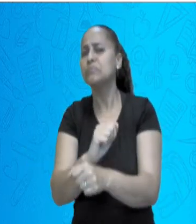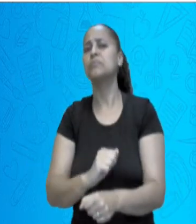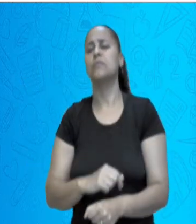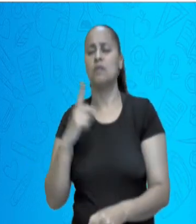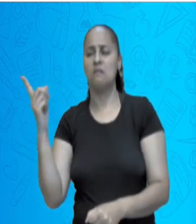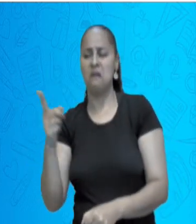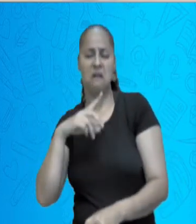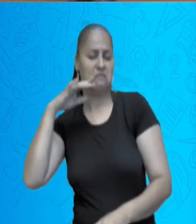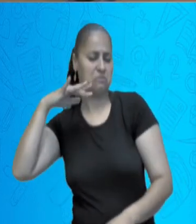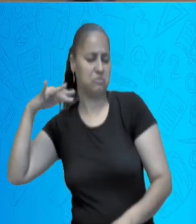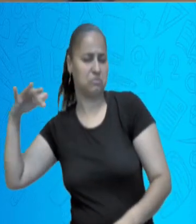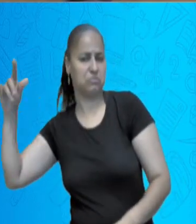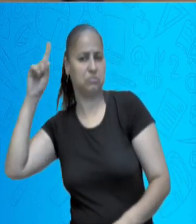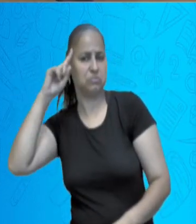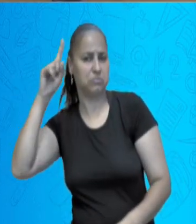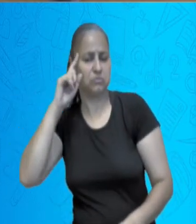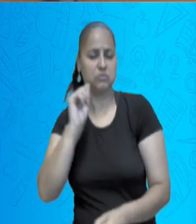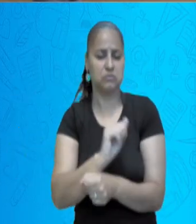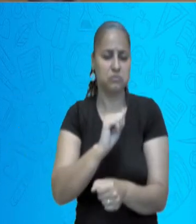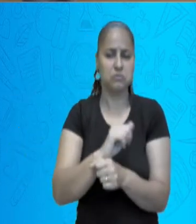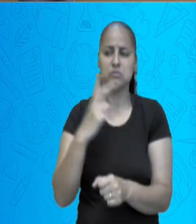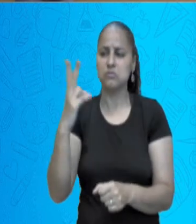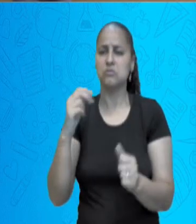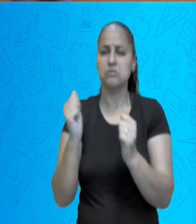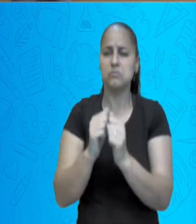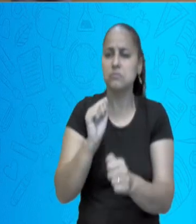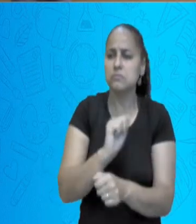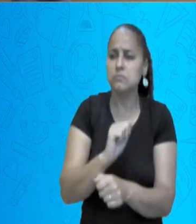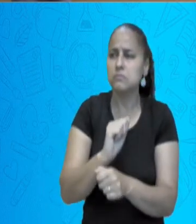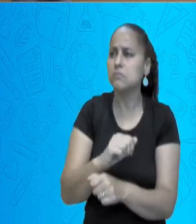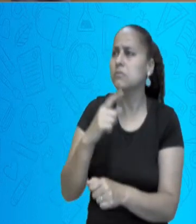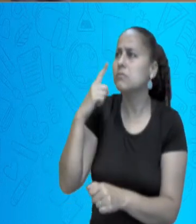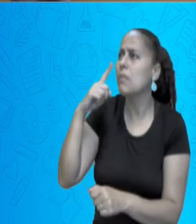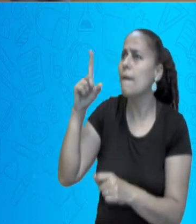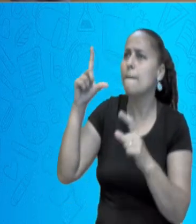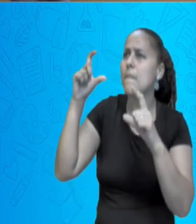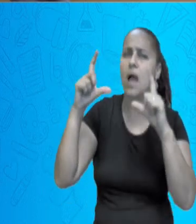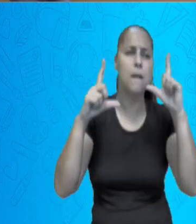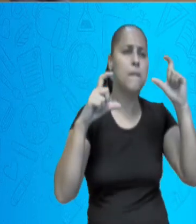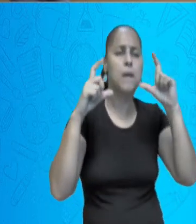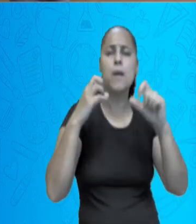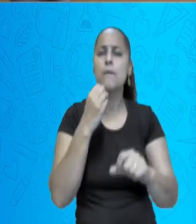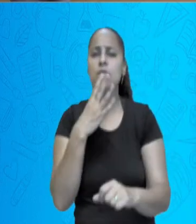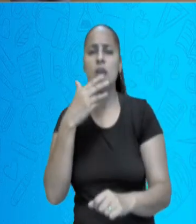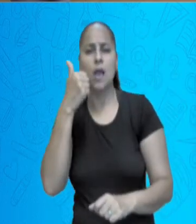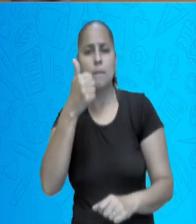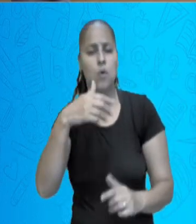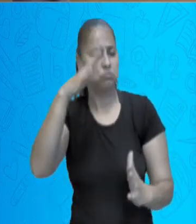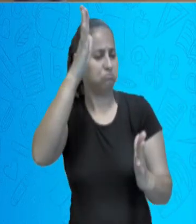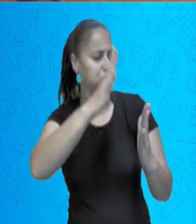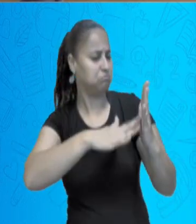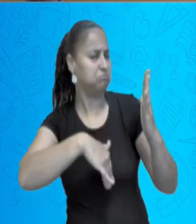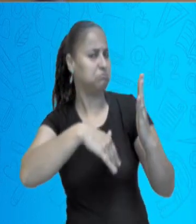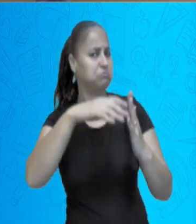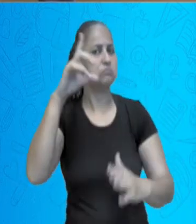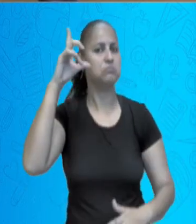o cenário, essas folhas de coqueiro. Então, todos esses